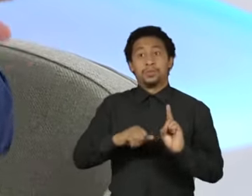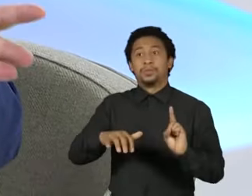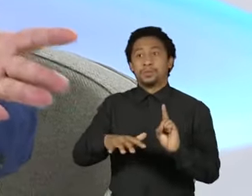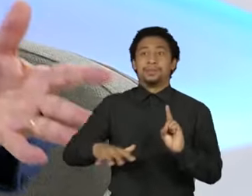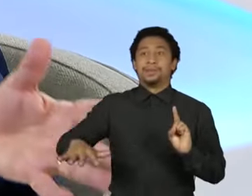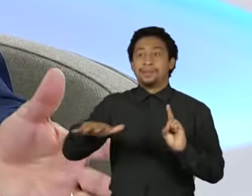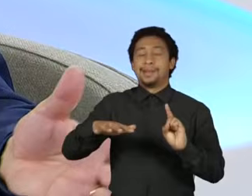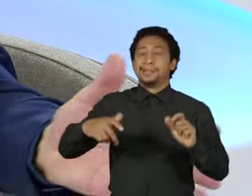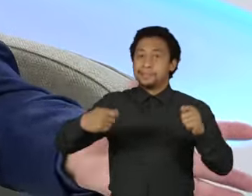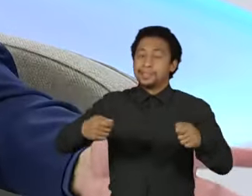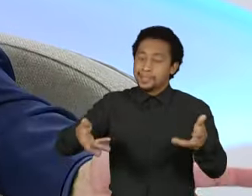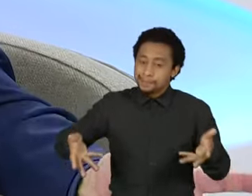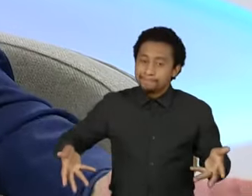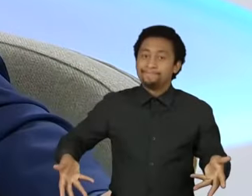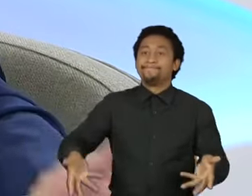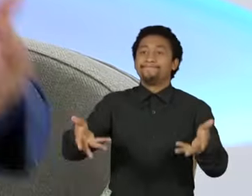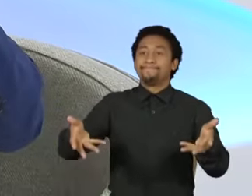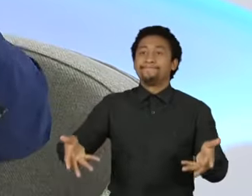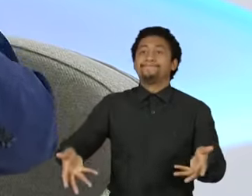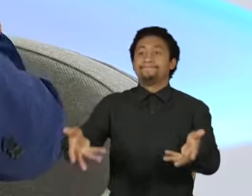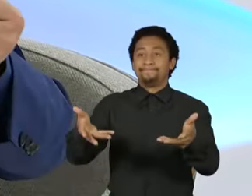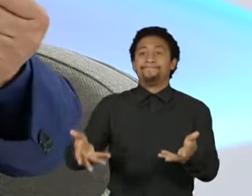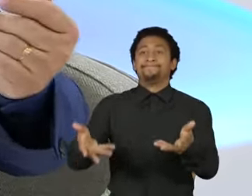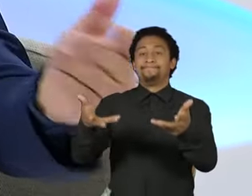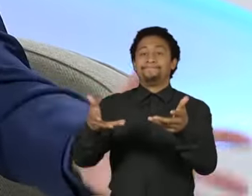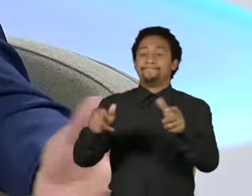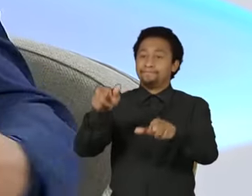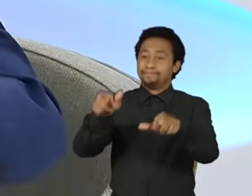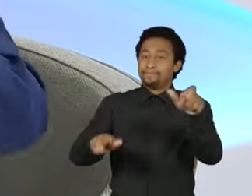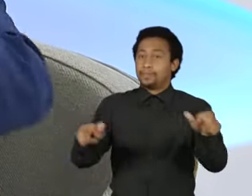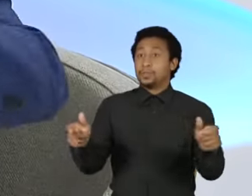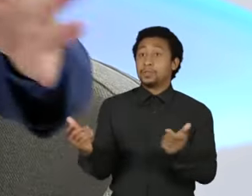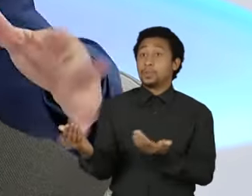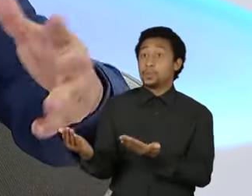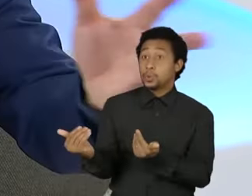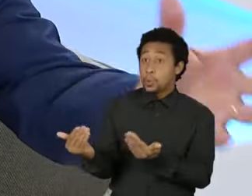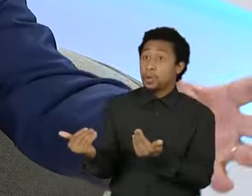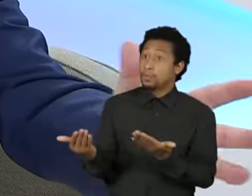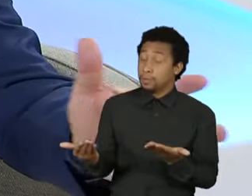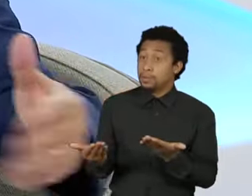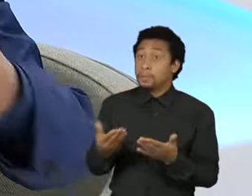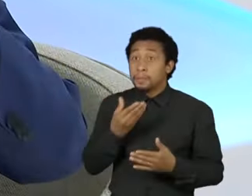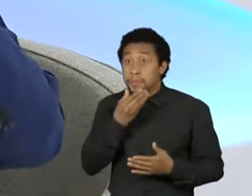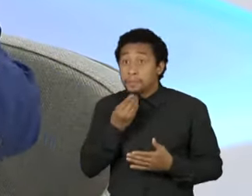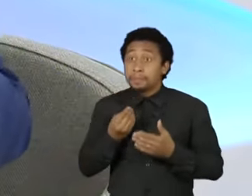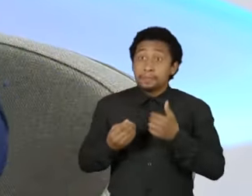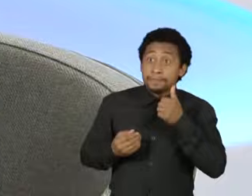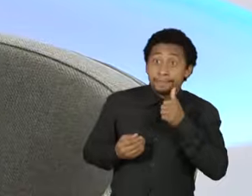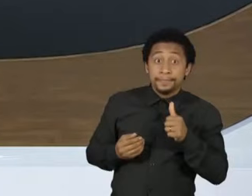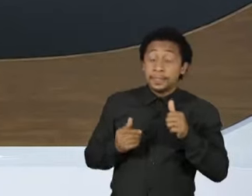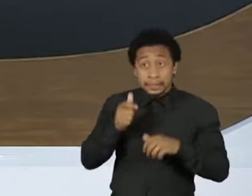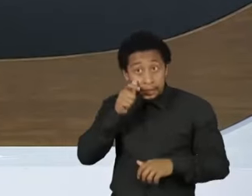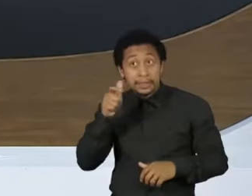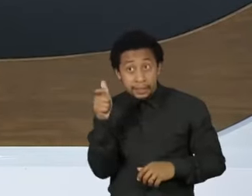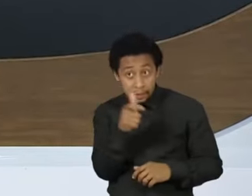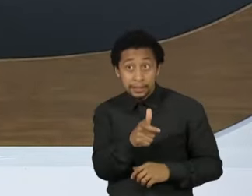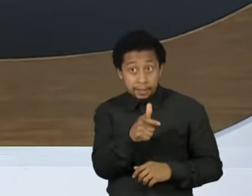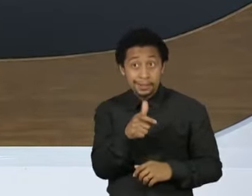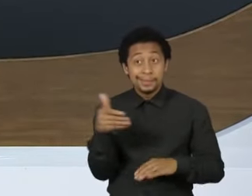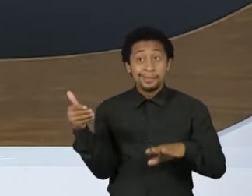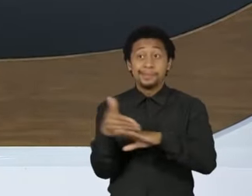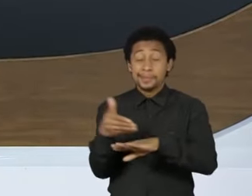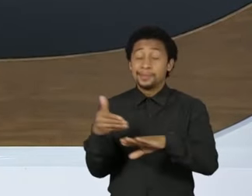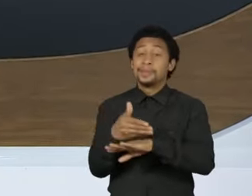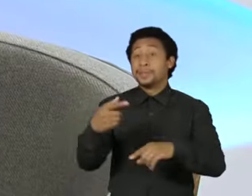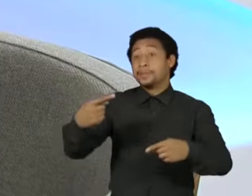estimular esses jovens e, dentro dos jovens, os meninos mesmo e as meninas que estão interessadas em participar